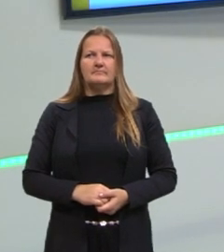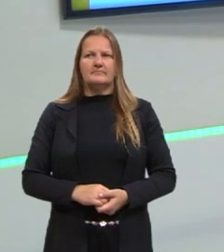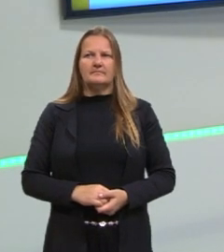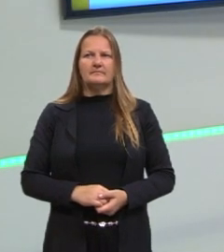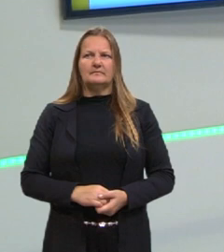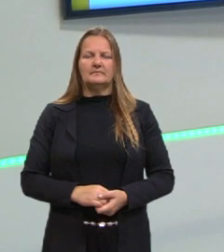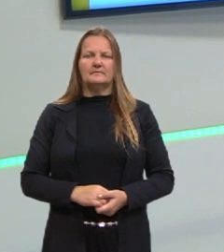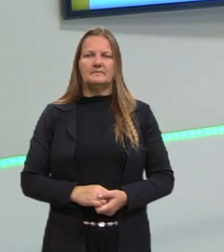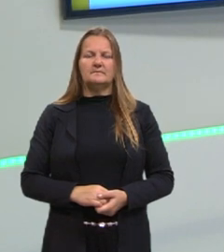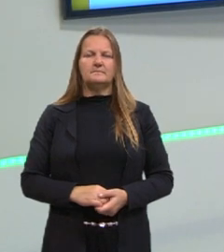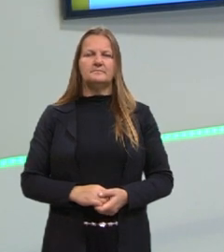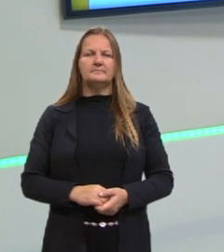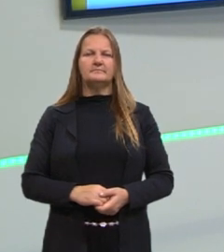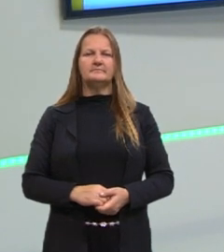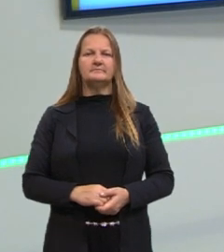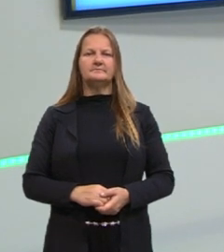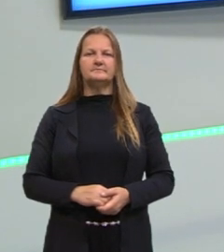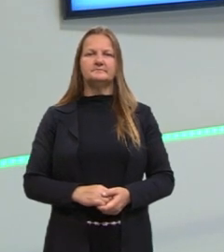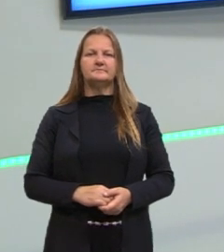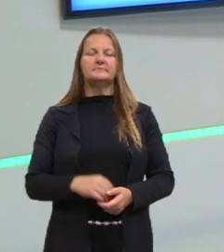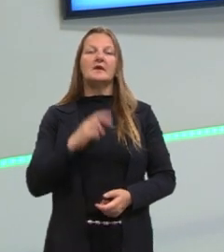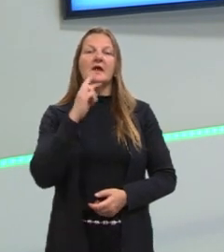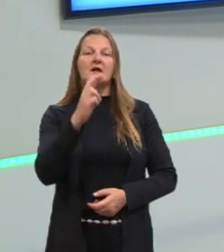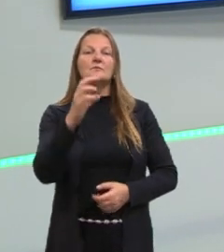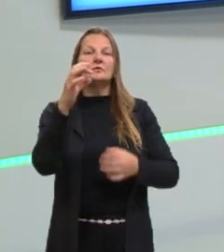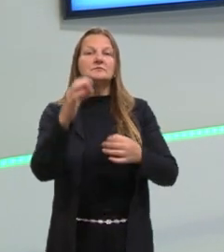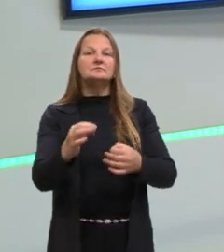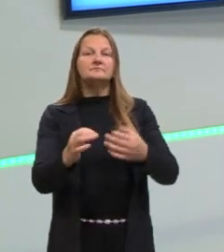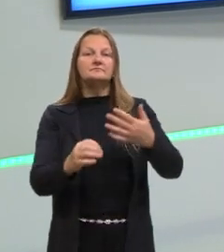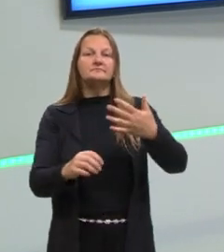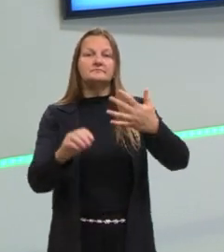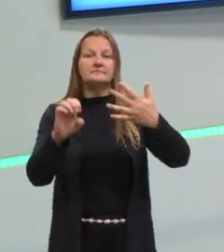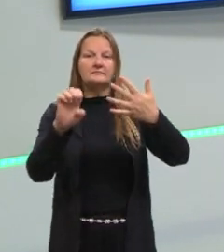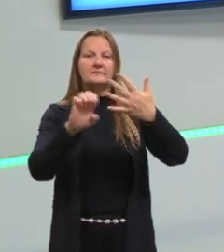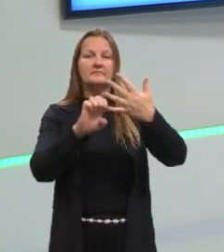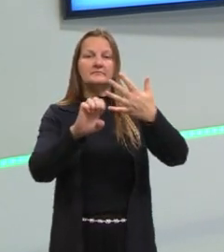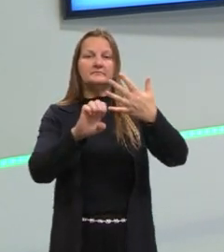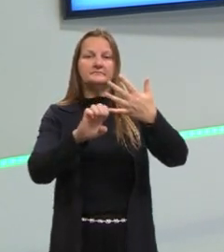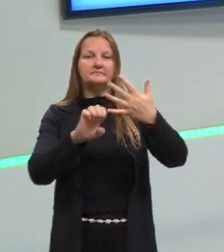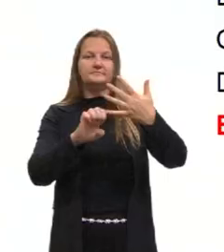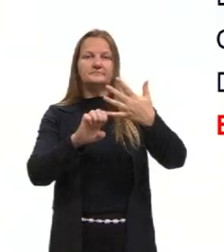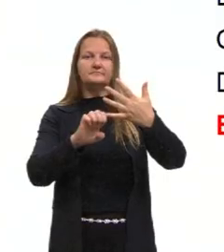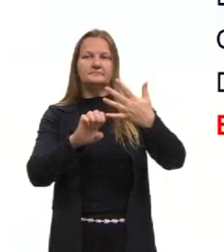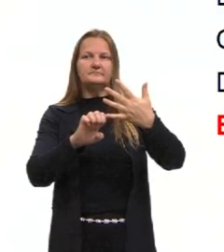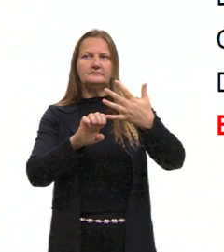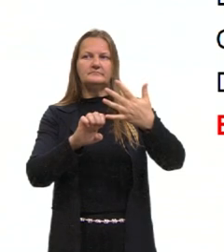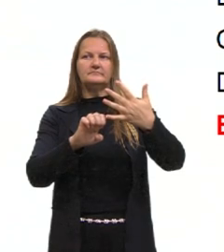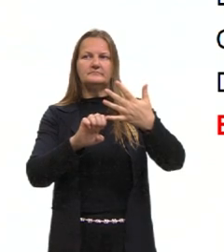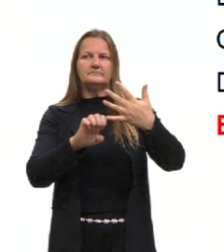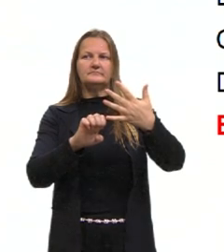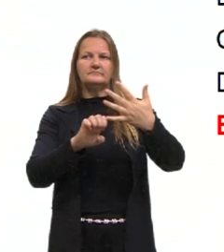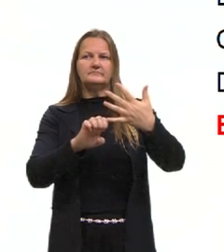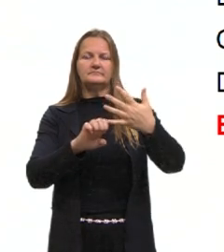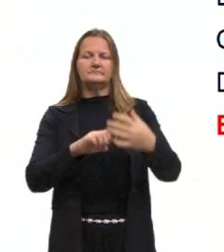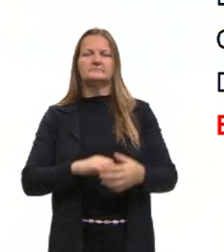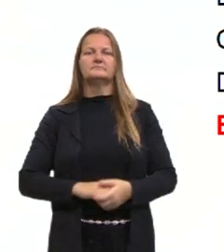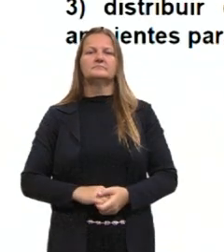Então, a resposta correta é letra E. Leishmaniose visceral.